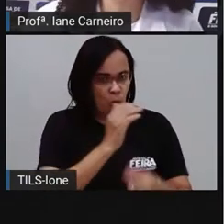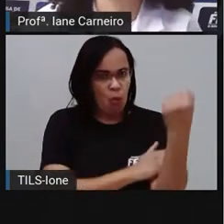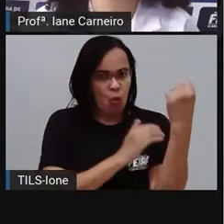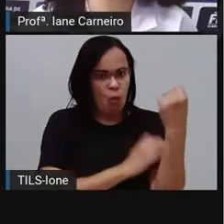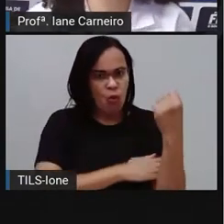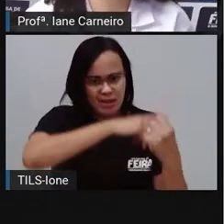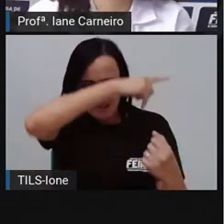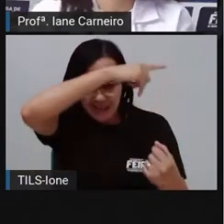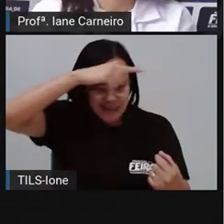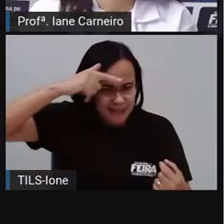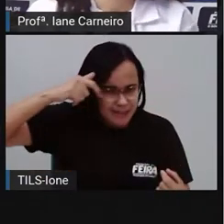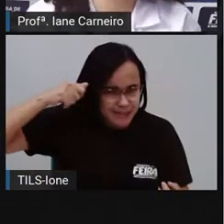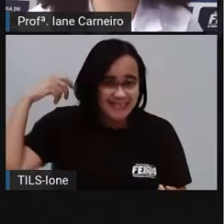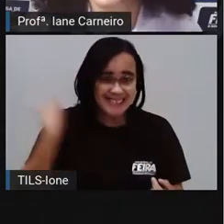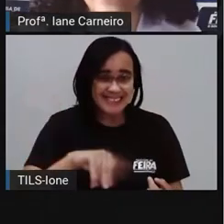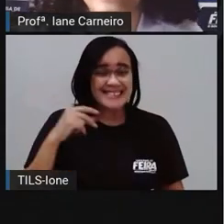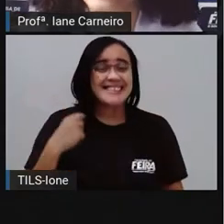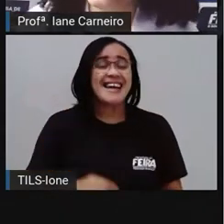a sua.